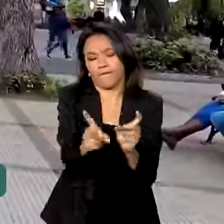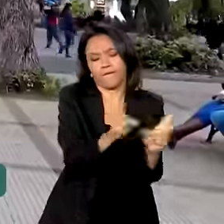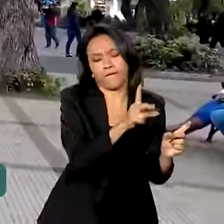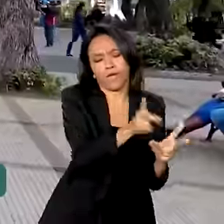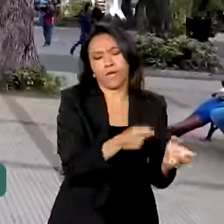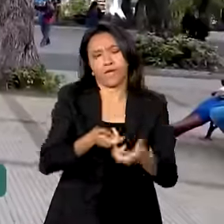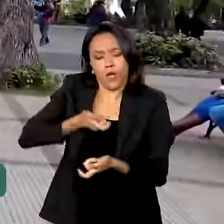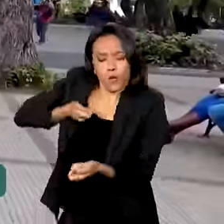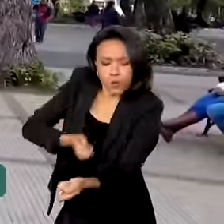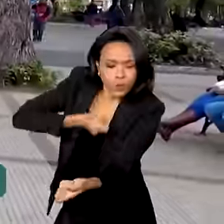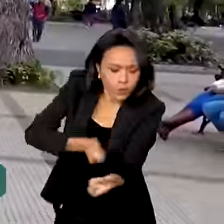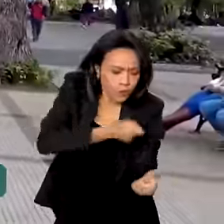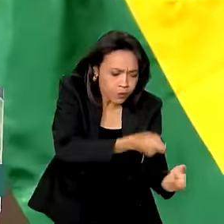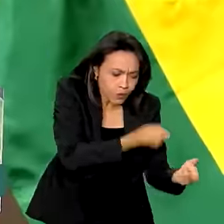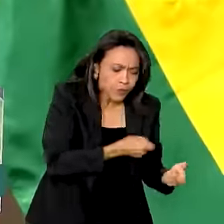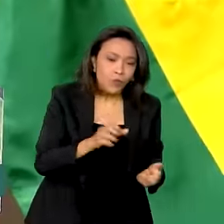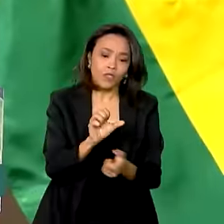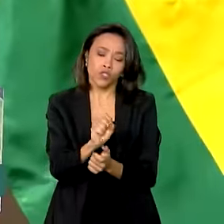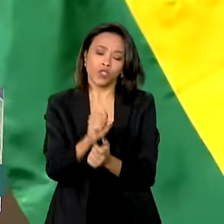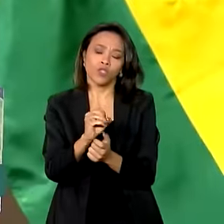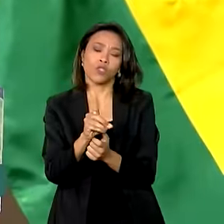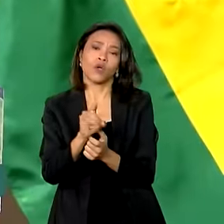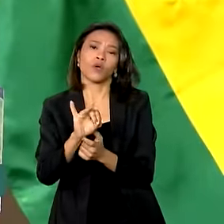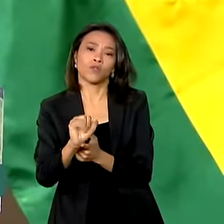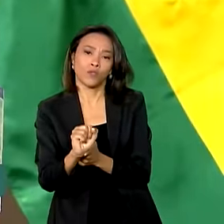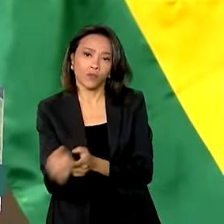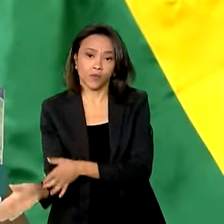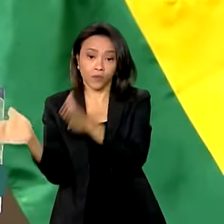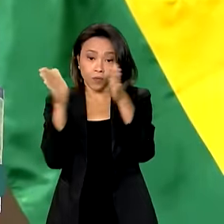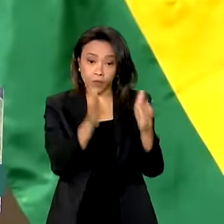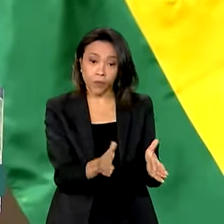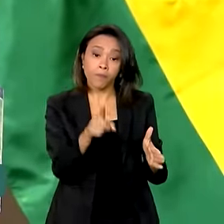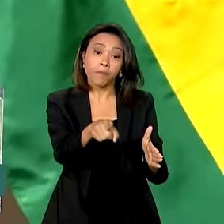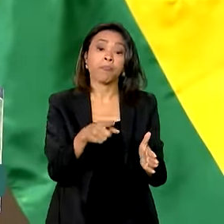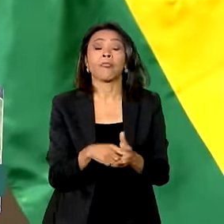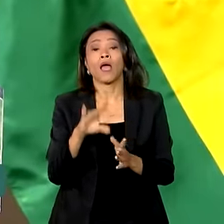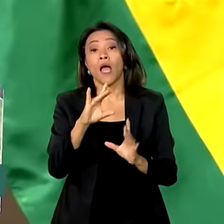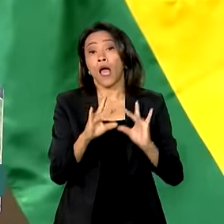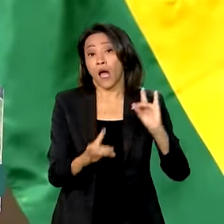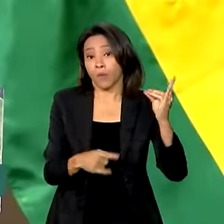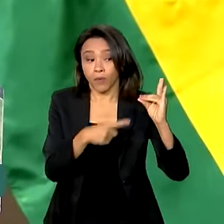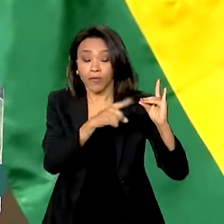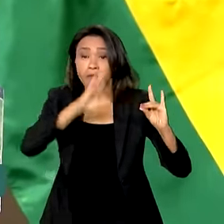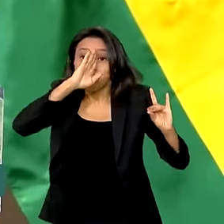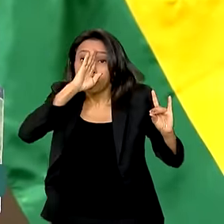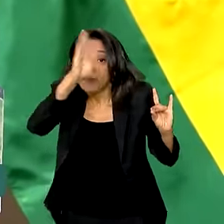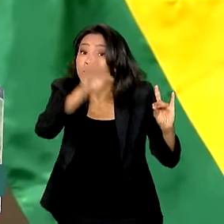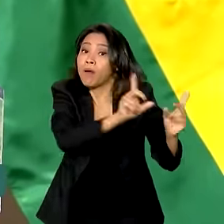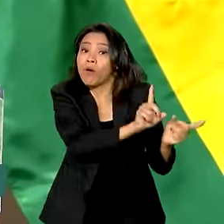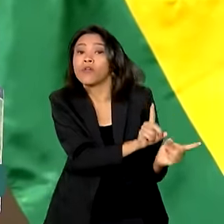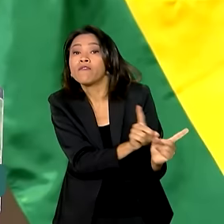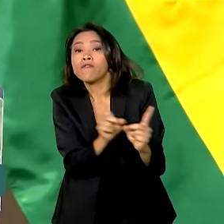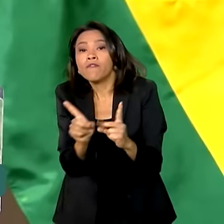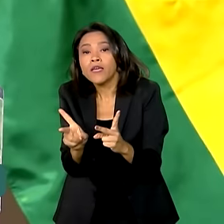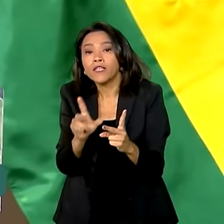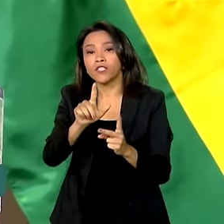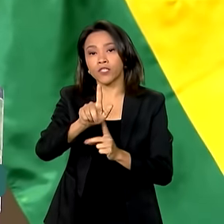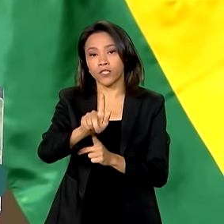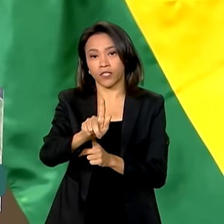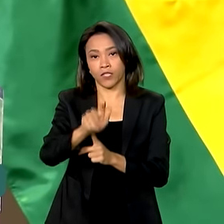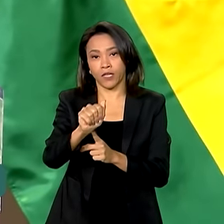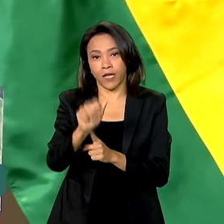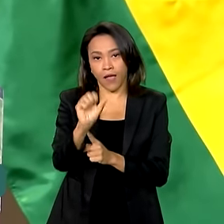fertilizantes e cloreto de sódio. A Bolívia segue sendo o principal fornecedor de gás natural no Brasil.